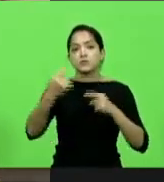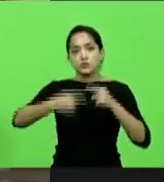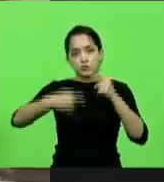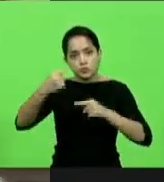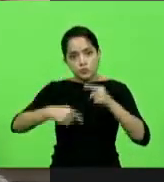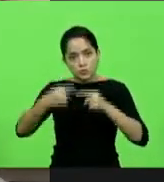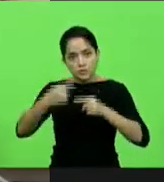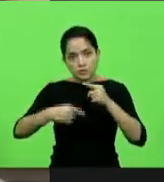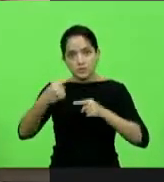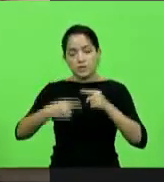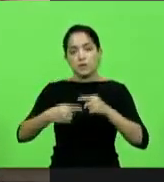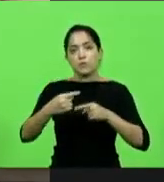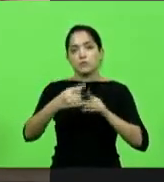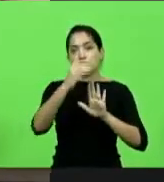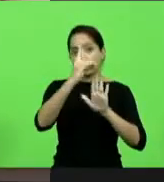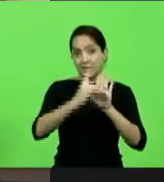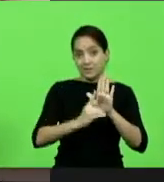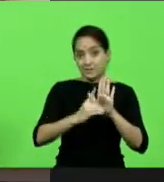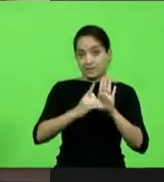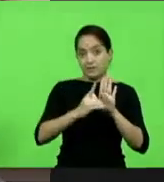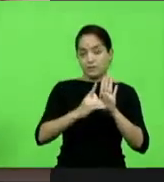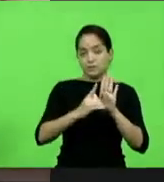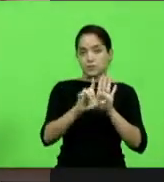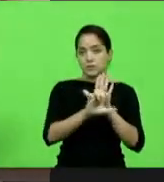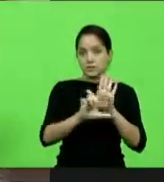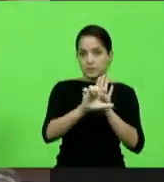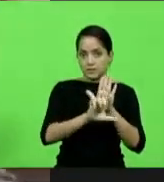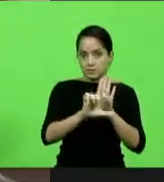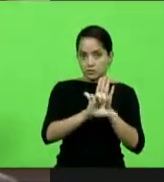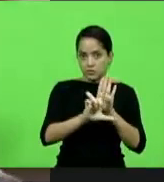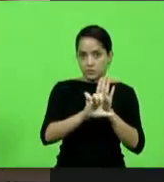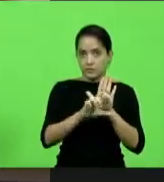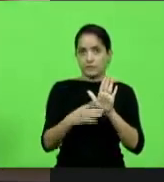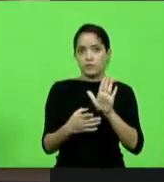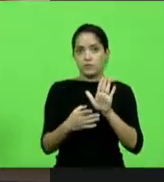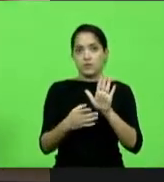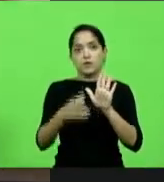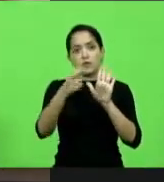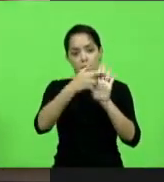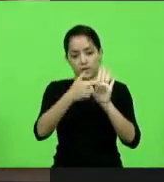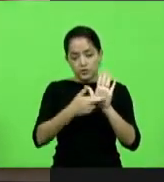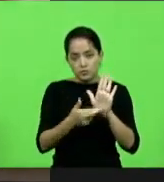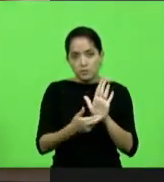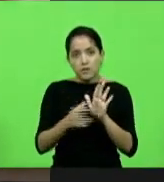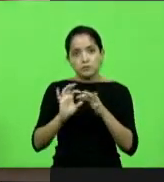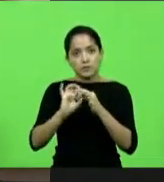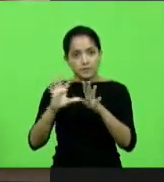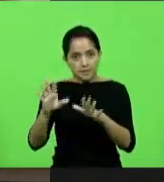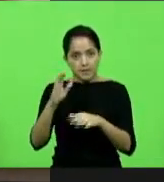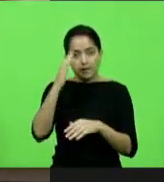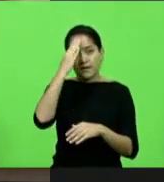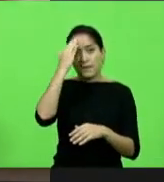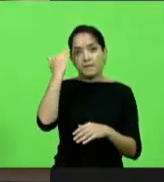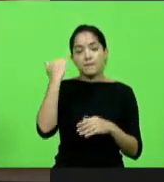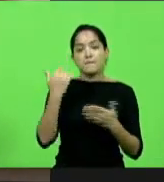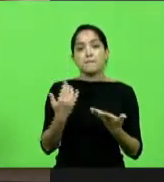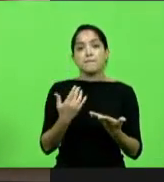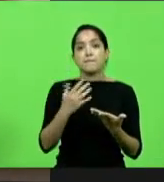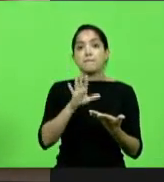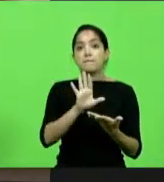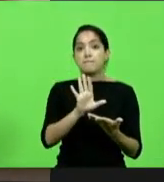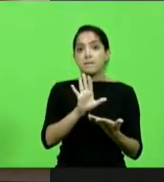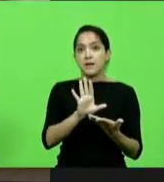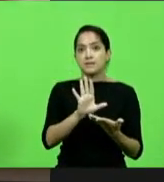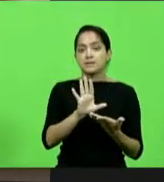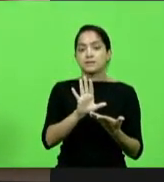nesse fato específico, ainda que o regimento permita, sem o